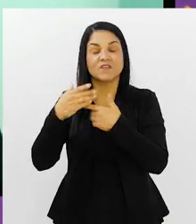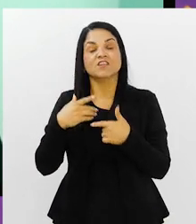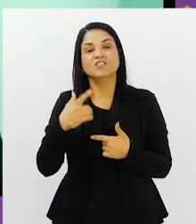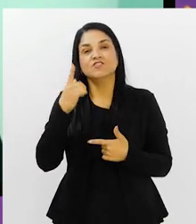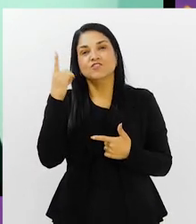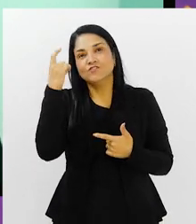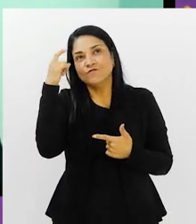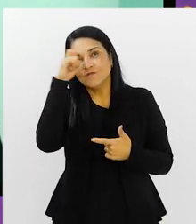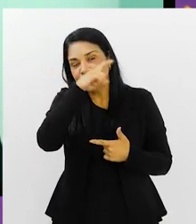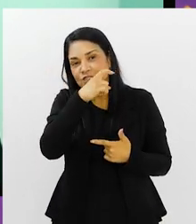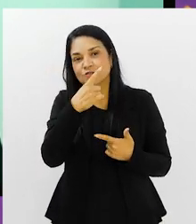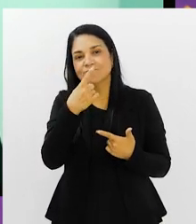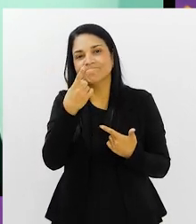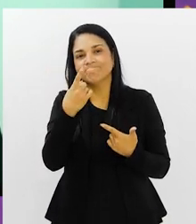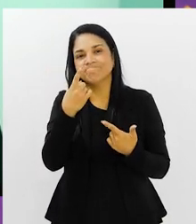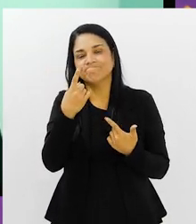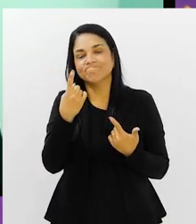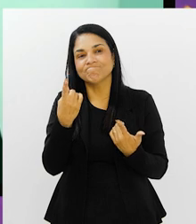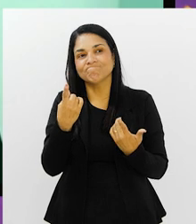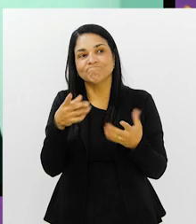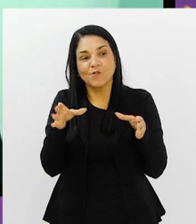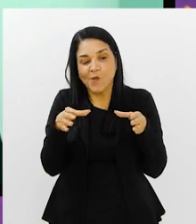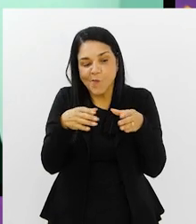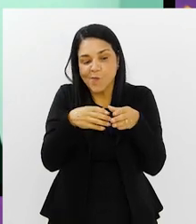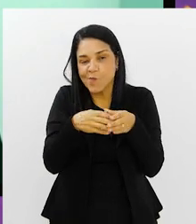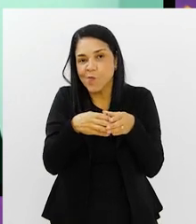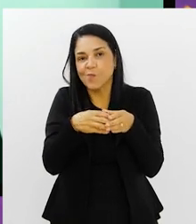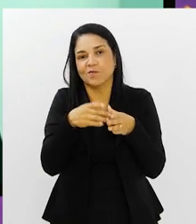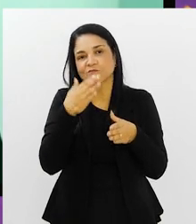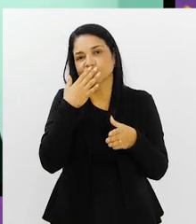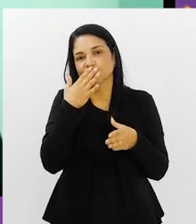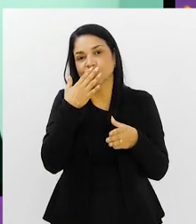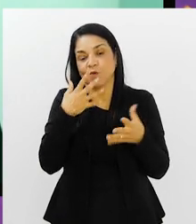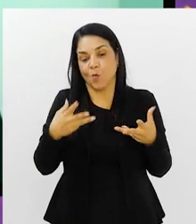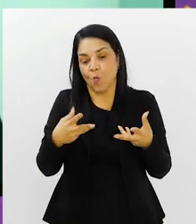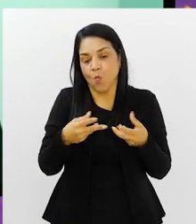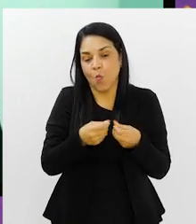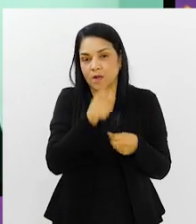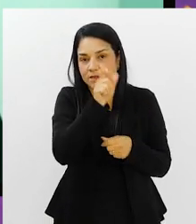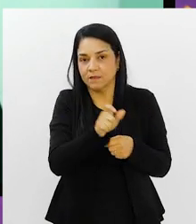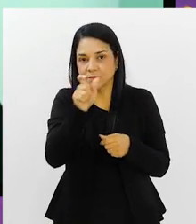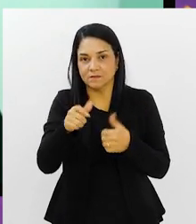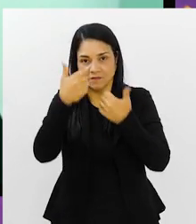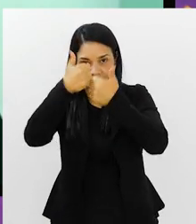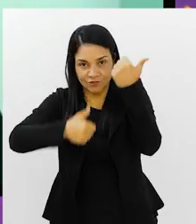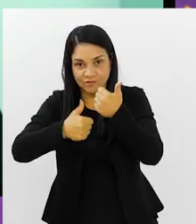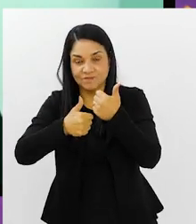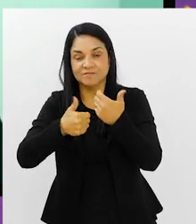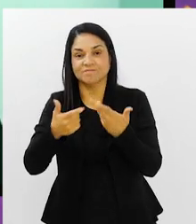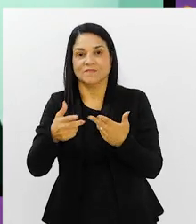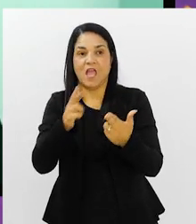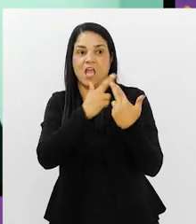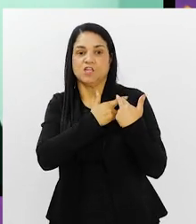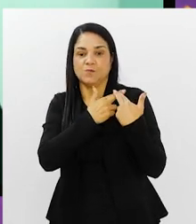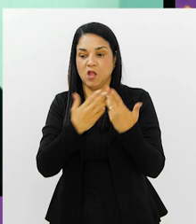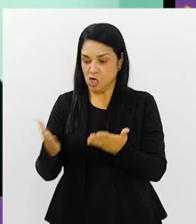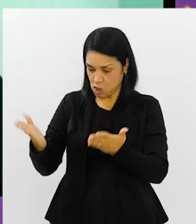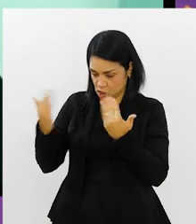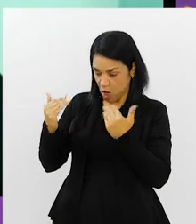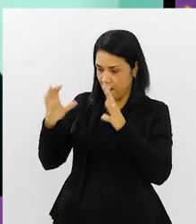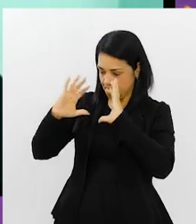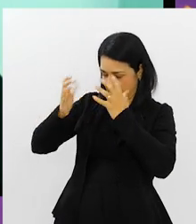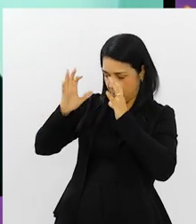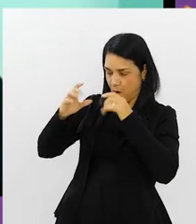fica complicado você apostar na falta de conjunto e na falta de qualidade de um cara que chama para si a responsabilidade.